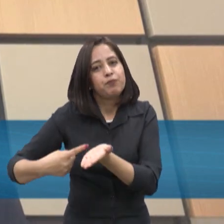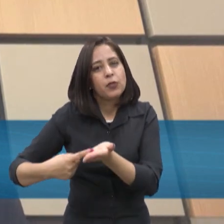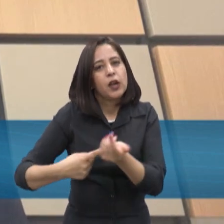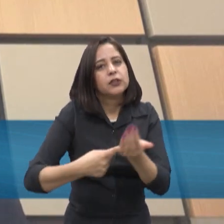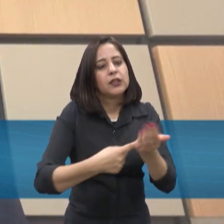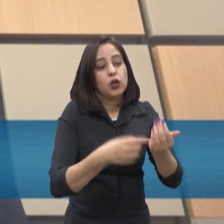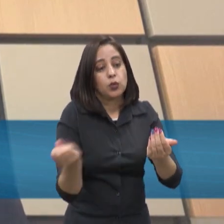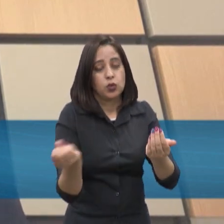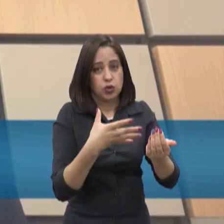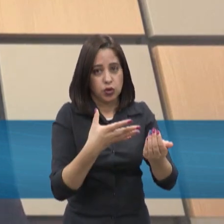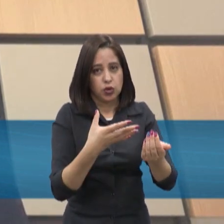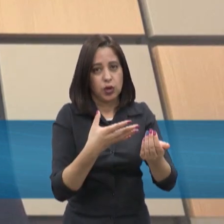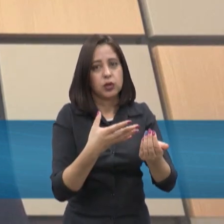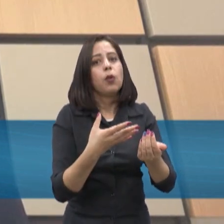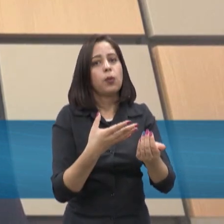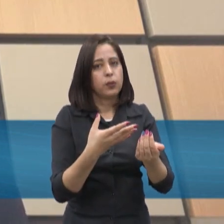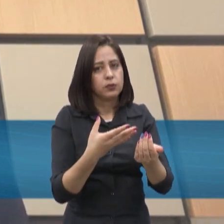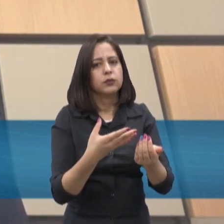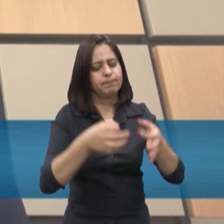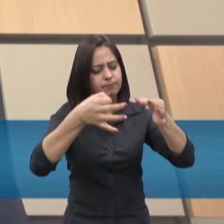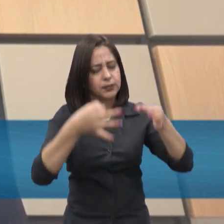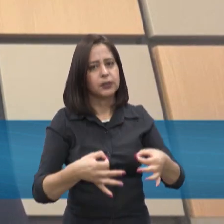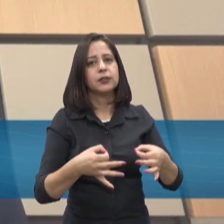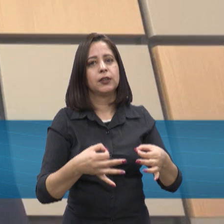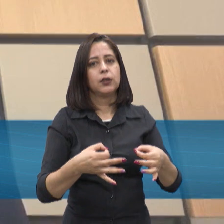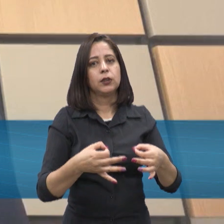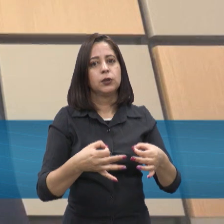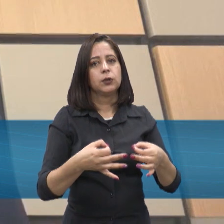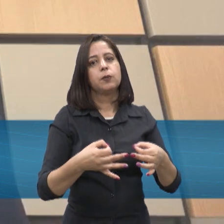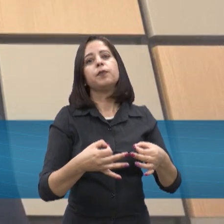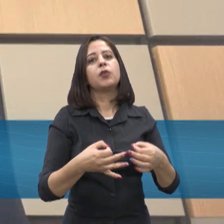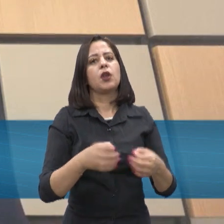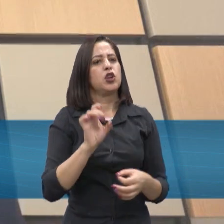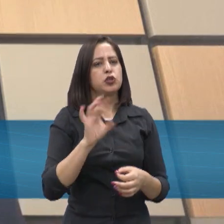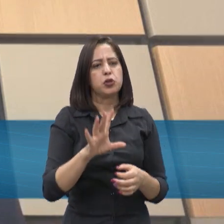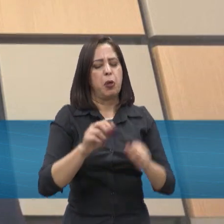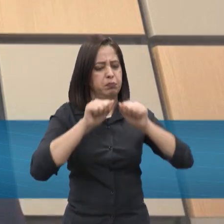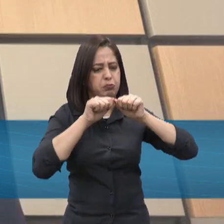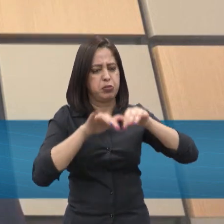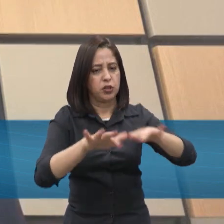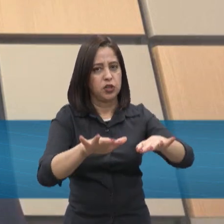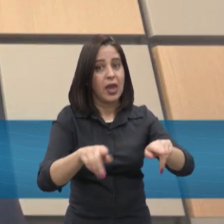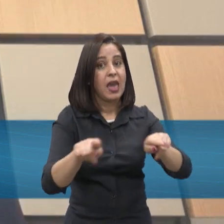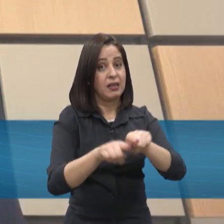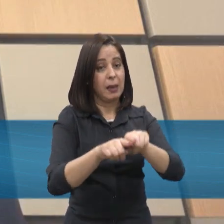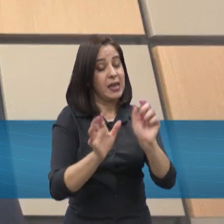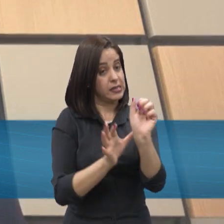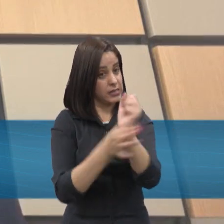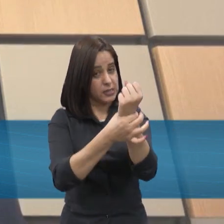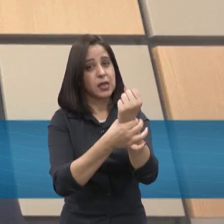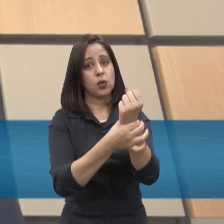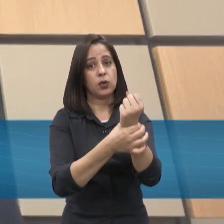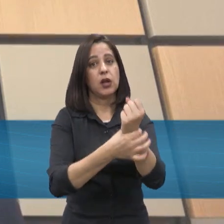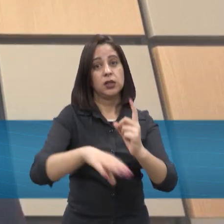tenha uma gestão mais adequada e não só do ponto de vista de fornecimento, de qualidade, mas para a segurança, tanto dos